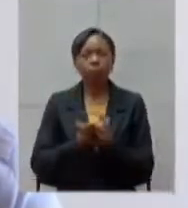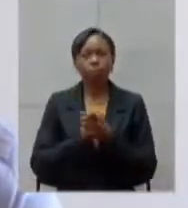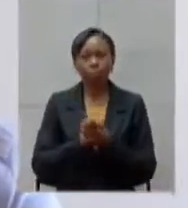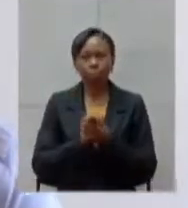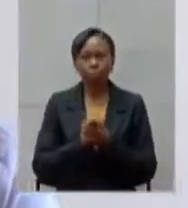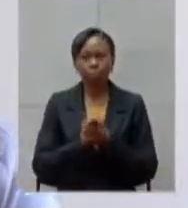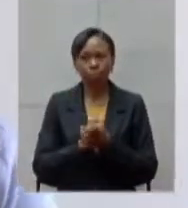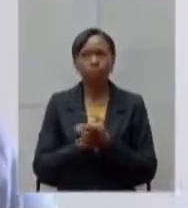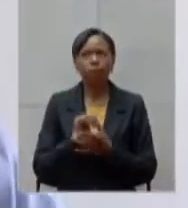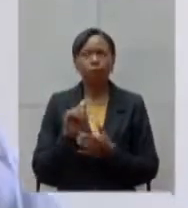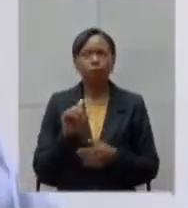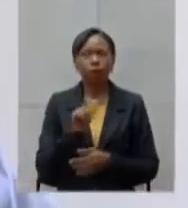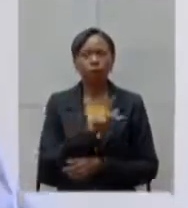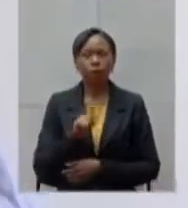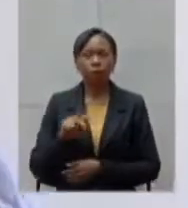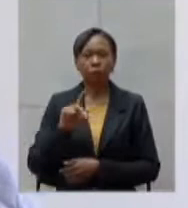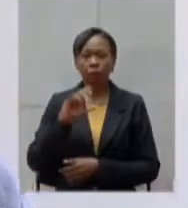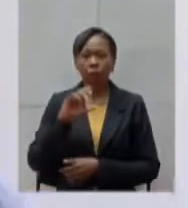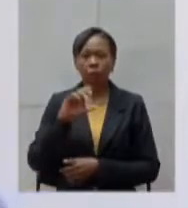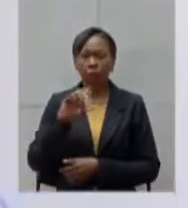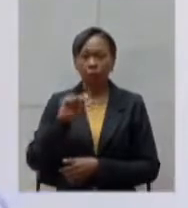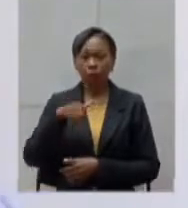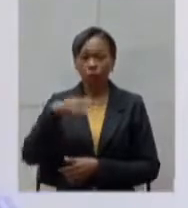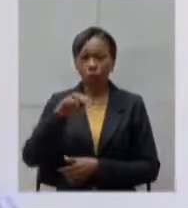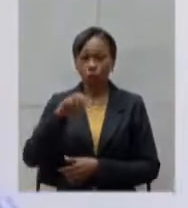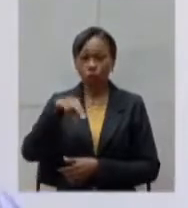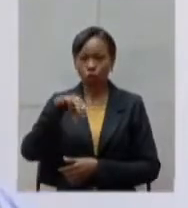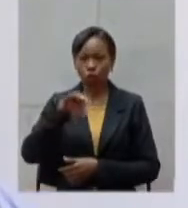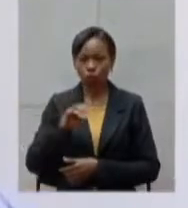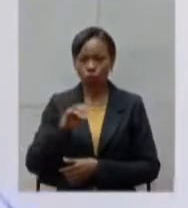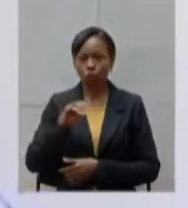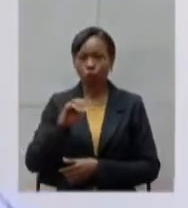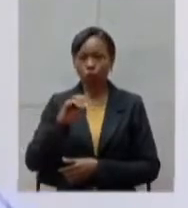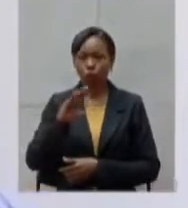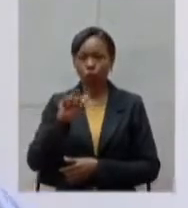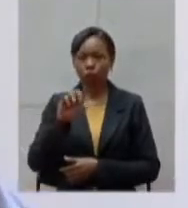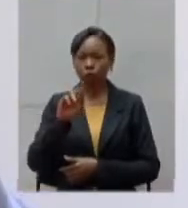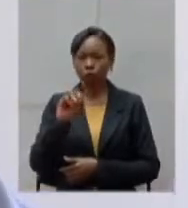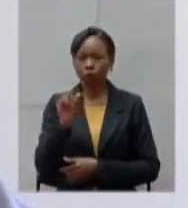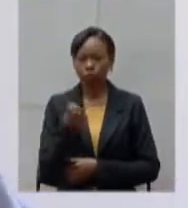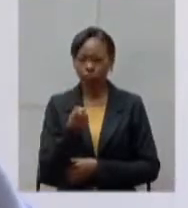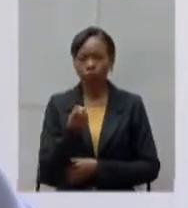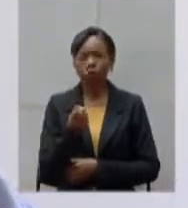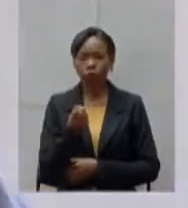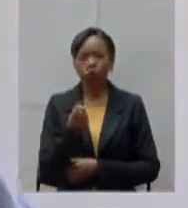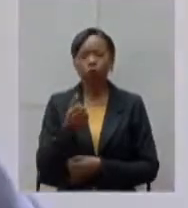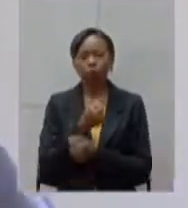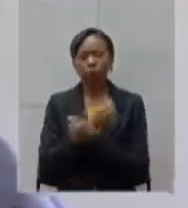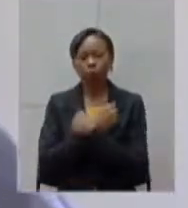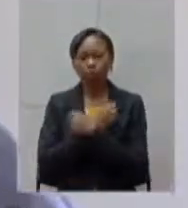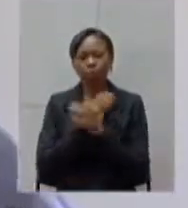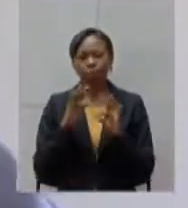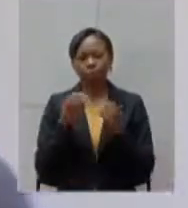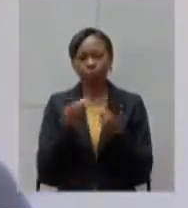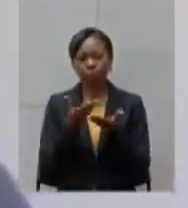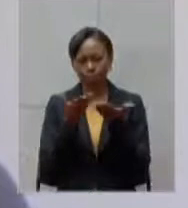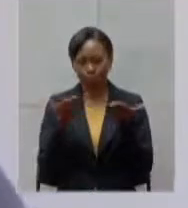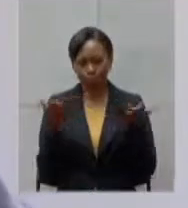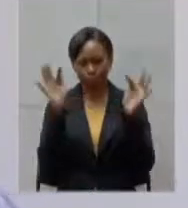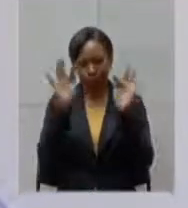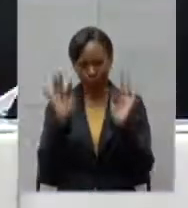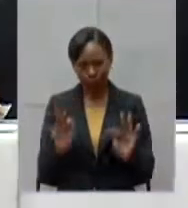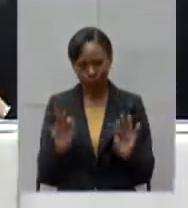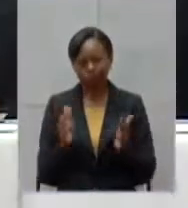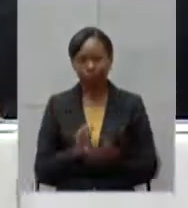presidente Antônio Carlos Arantes pela belíssima condução da reunião desta manhã um grande abraço a todos felicidade muito obrigado